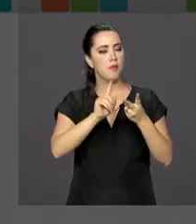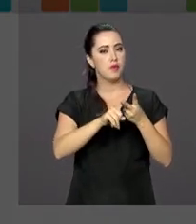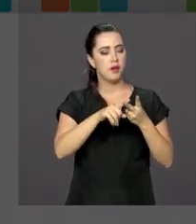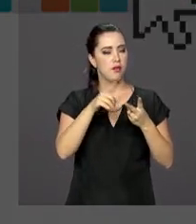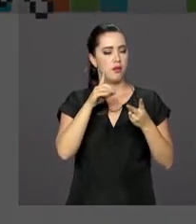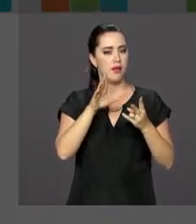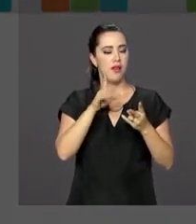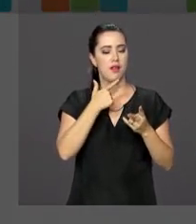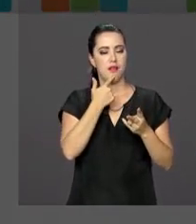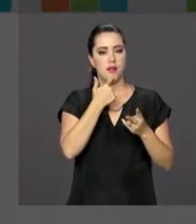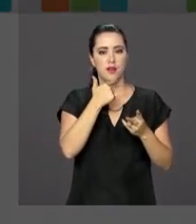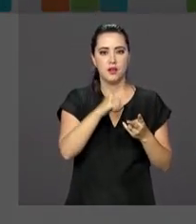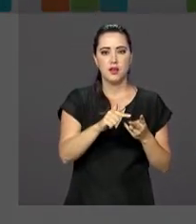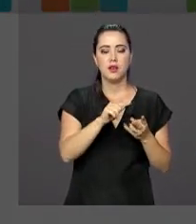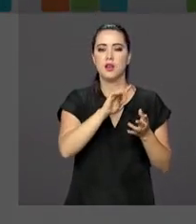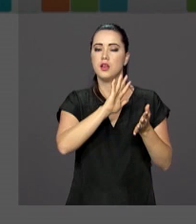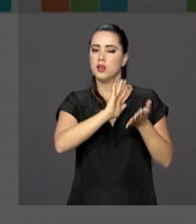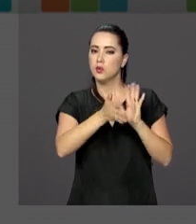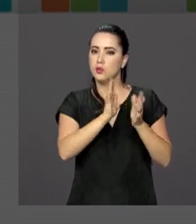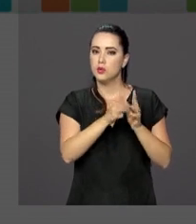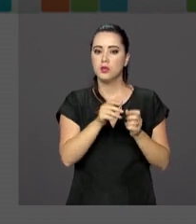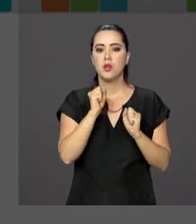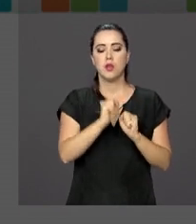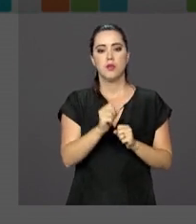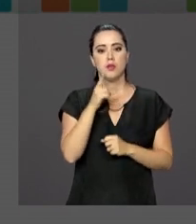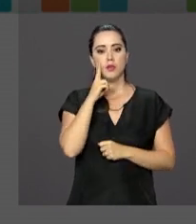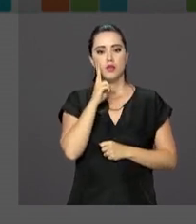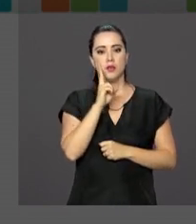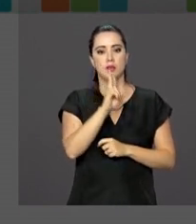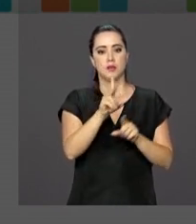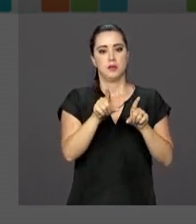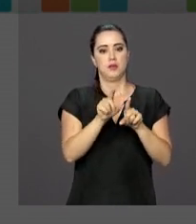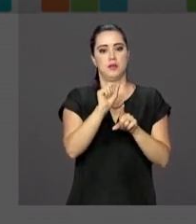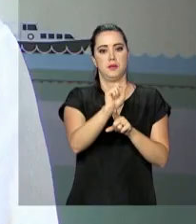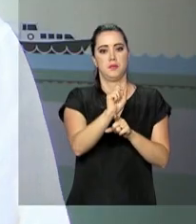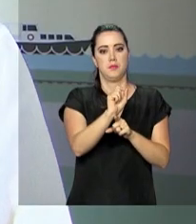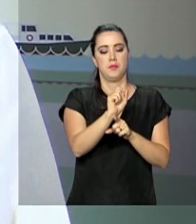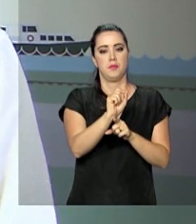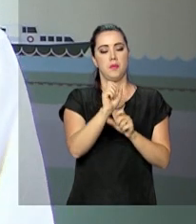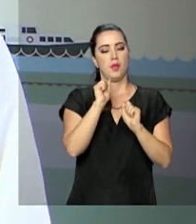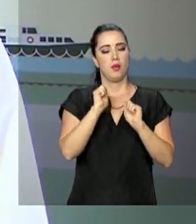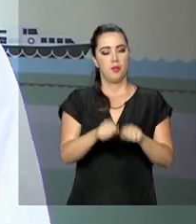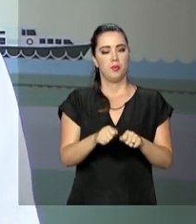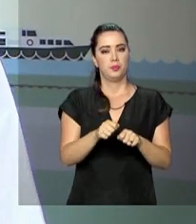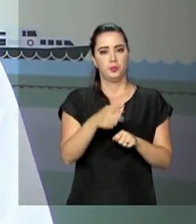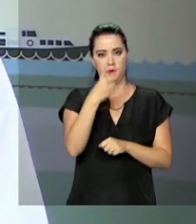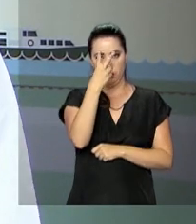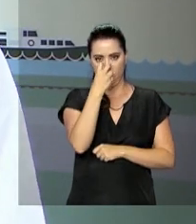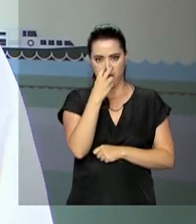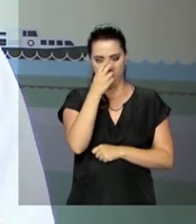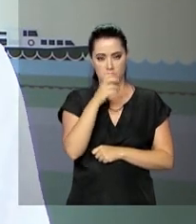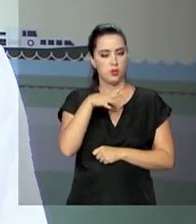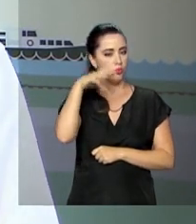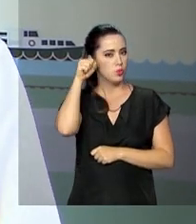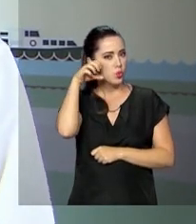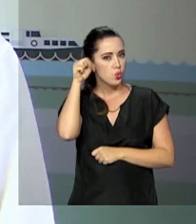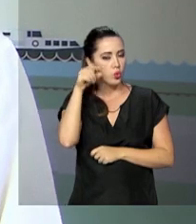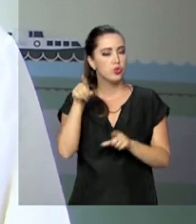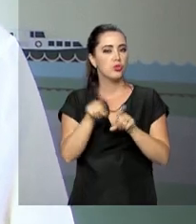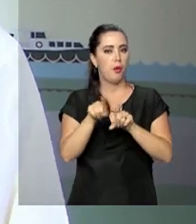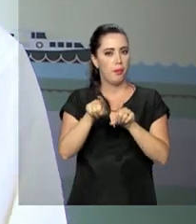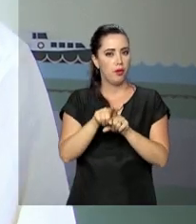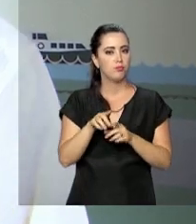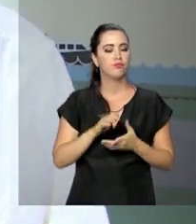a língua brasileira de sinais. E permite que os cegos possam ouvir o conteúdo. Nós, o serviço aqui, entendemos que nós temos que facilitar